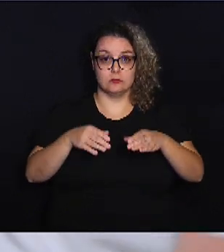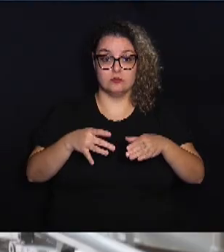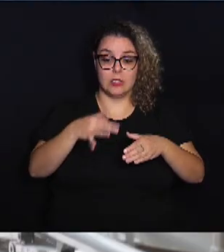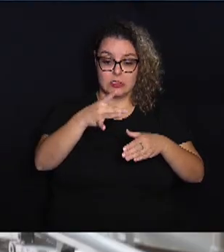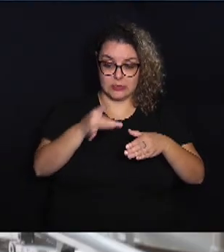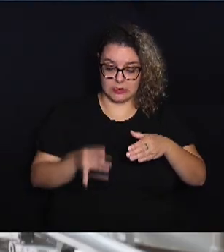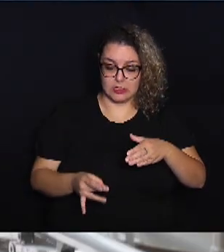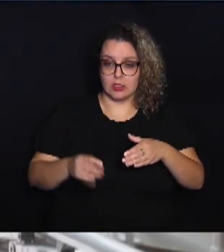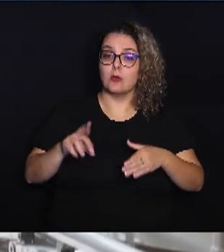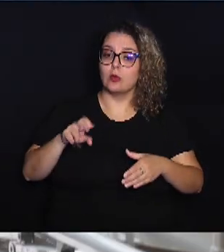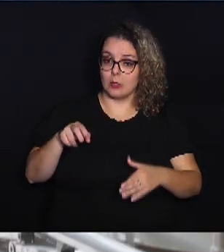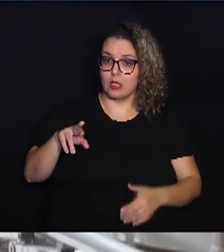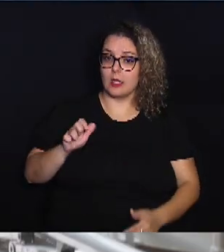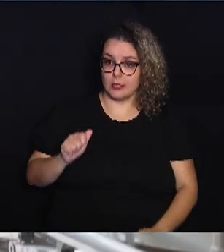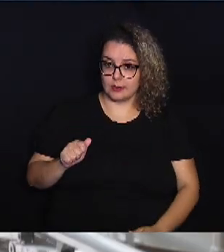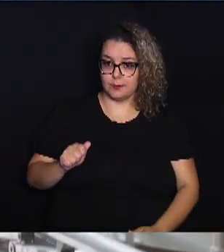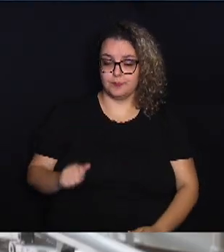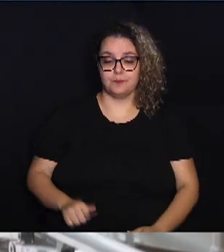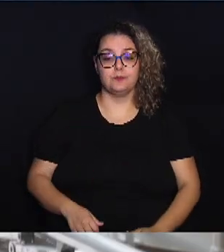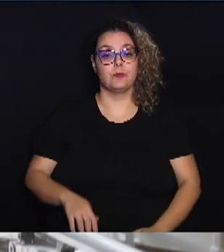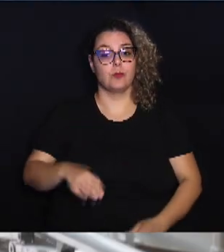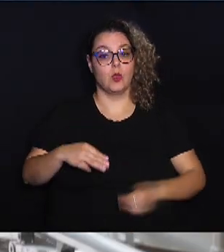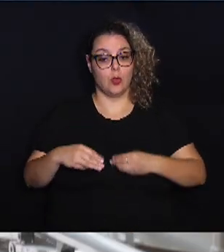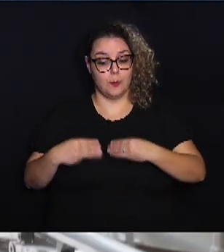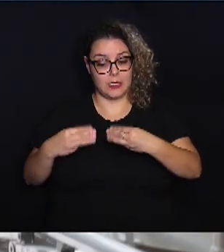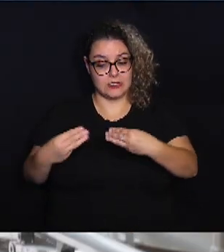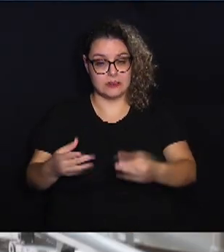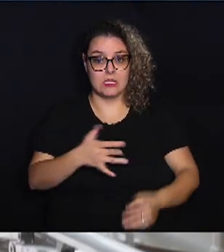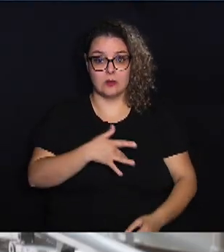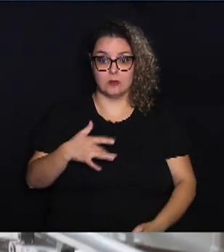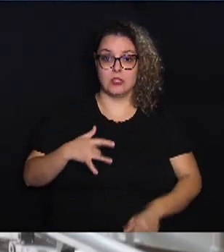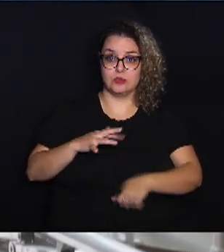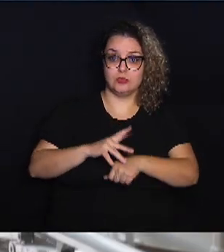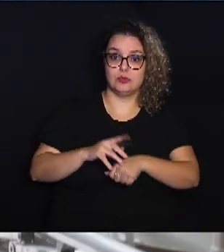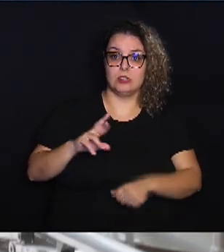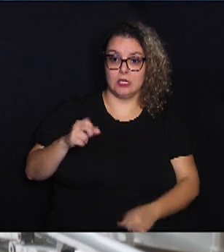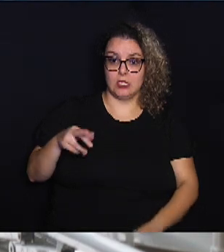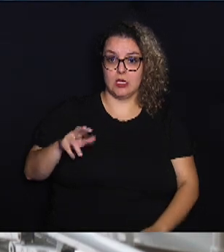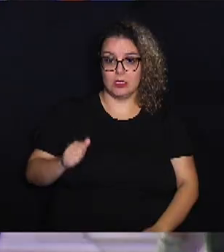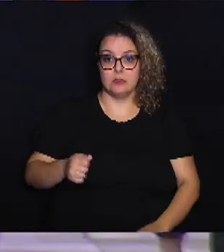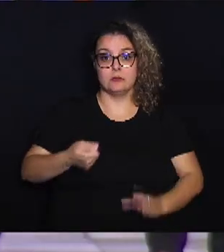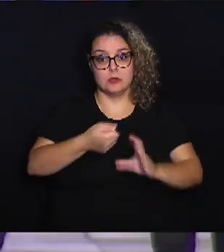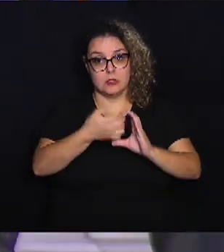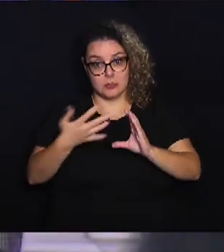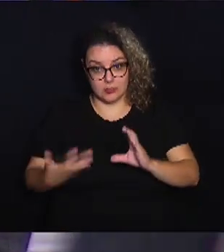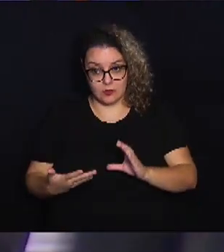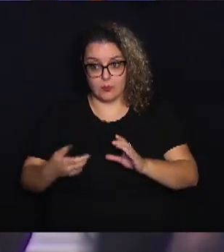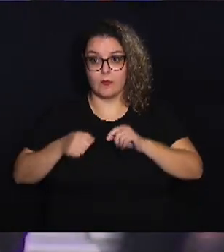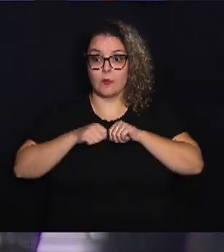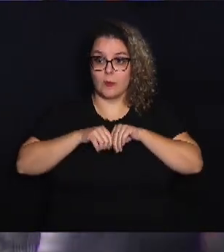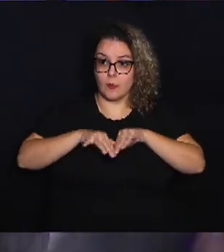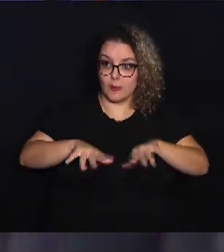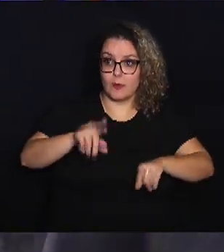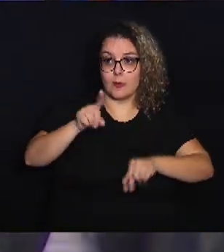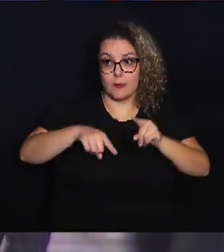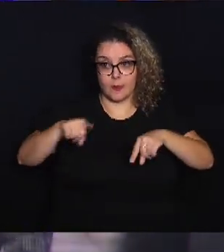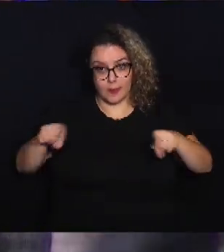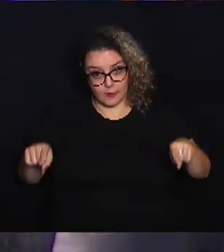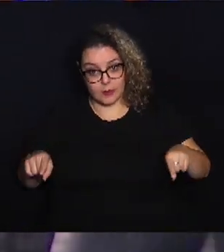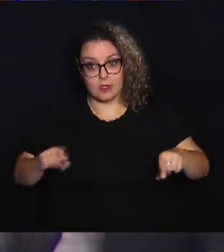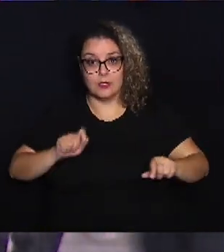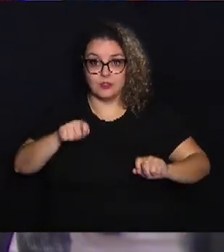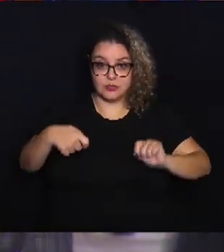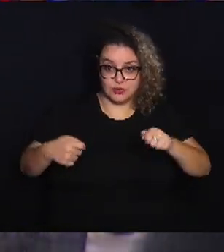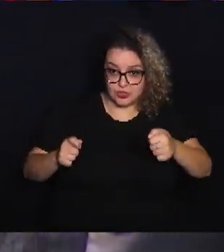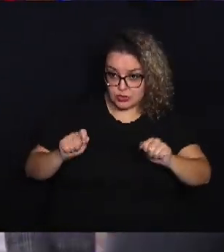raras. Segundo o Ministério da Saúde, as doenças raras são caracterizadas por uma ampla diversidade de sinais